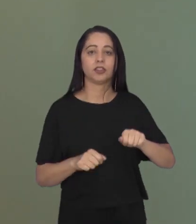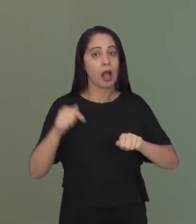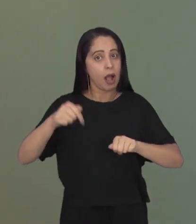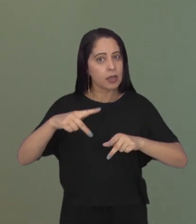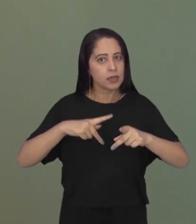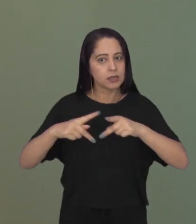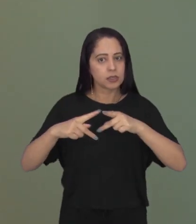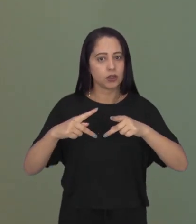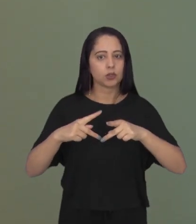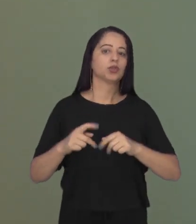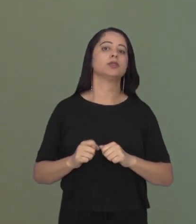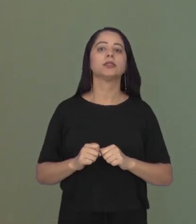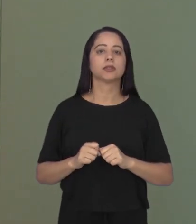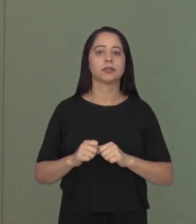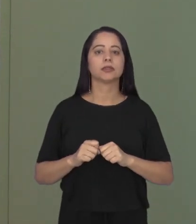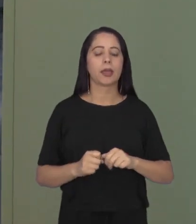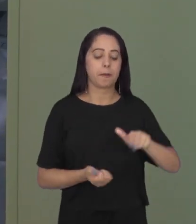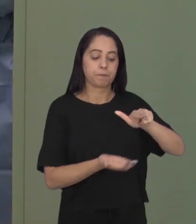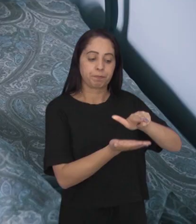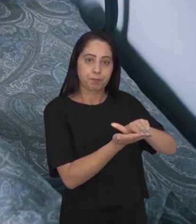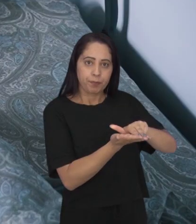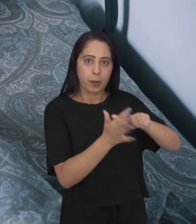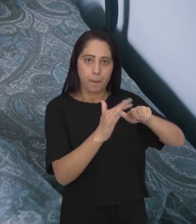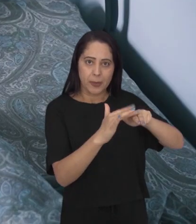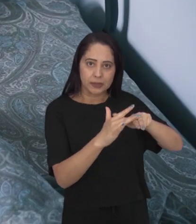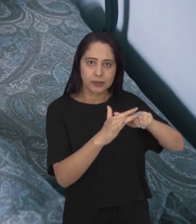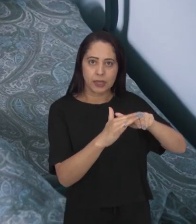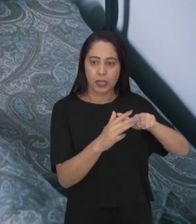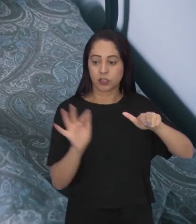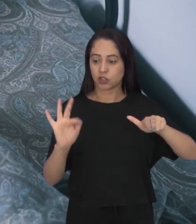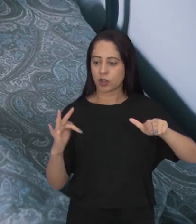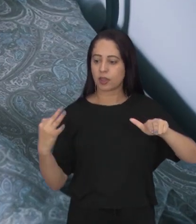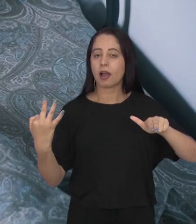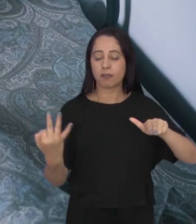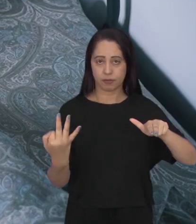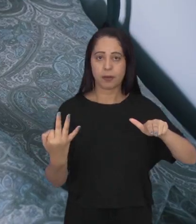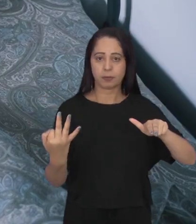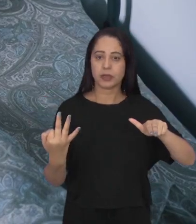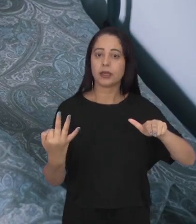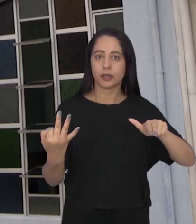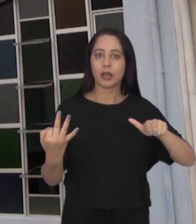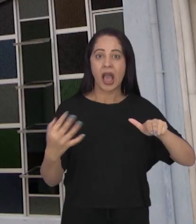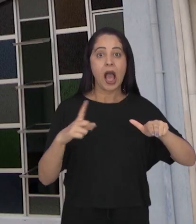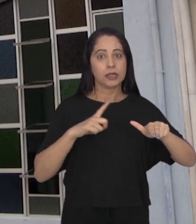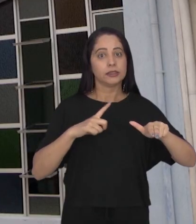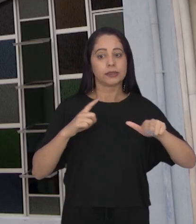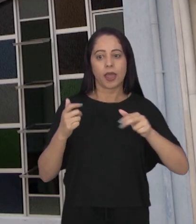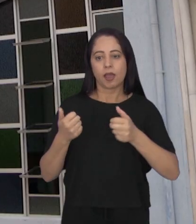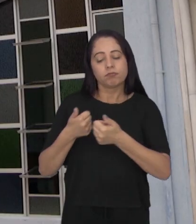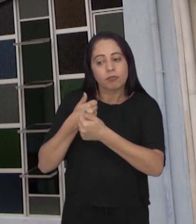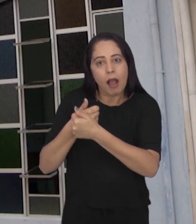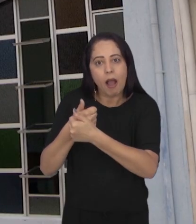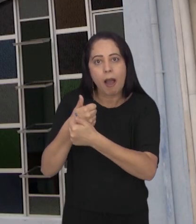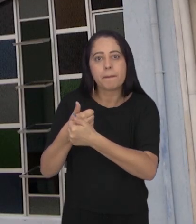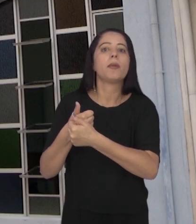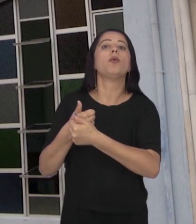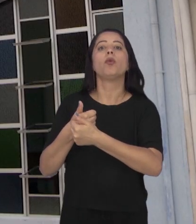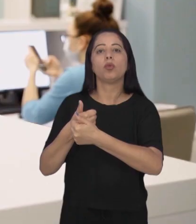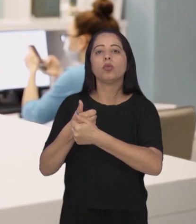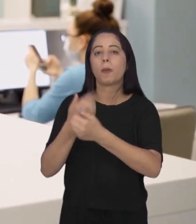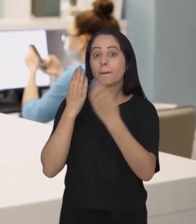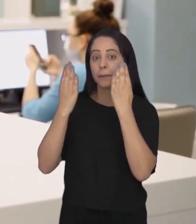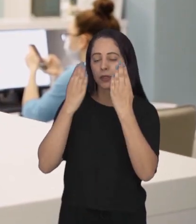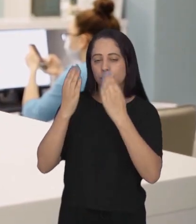pacientes. Em São José dos Campos, acompanhantes e pacientes internados no Hospital Municipal recebem